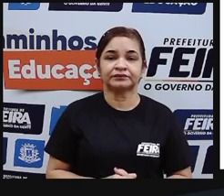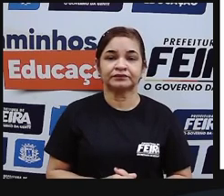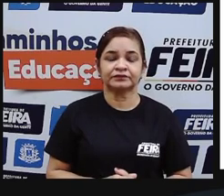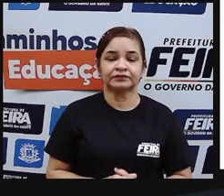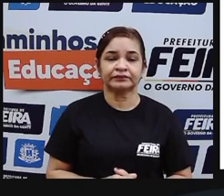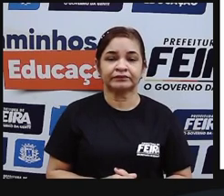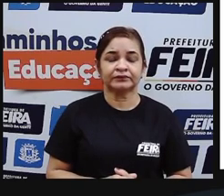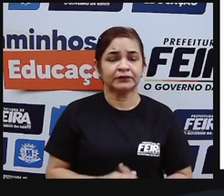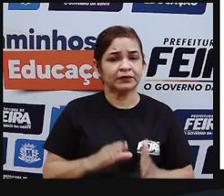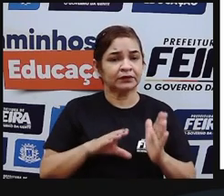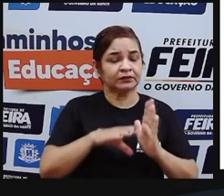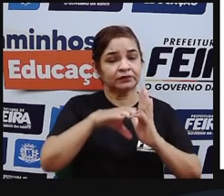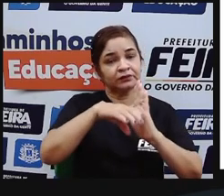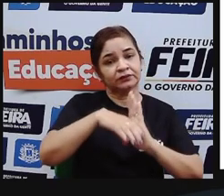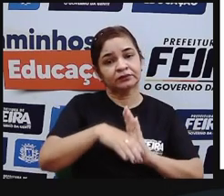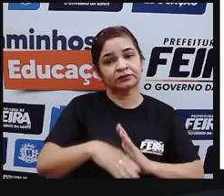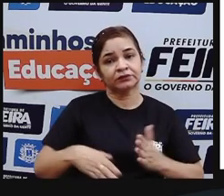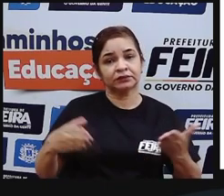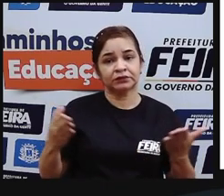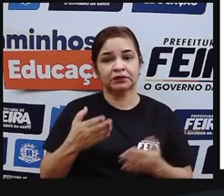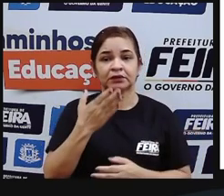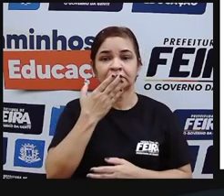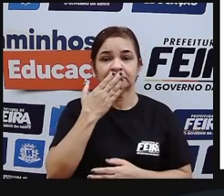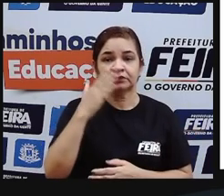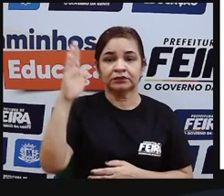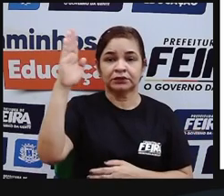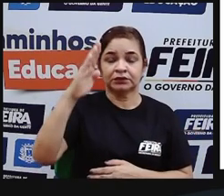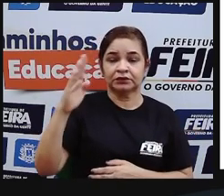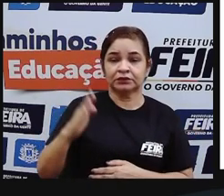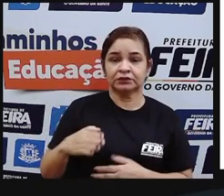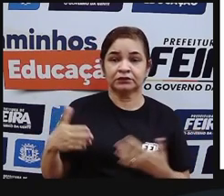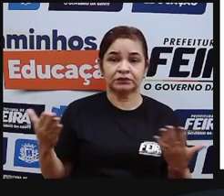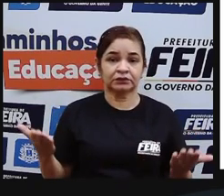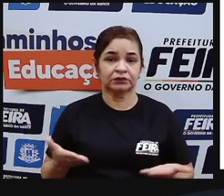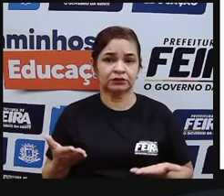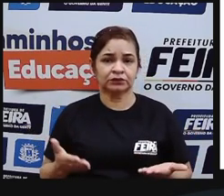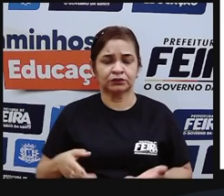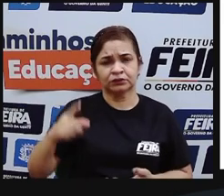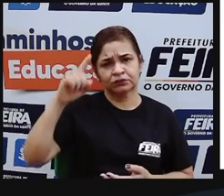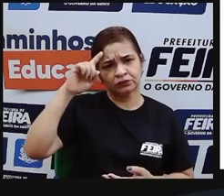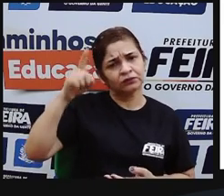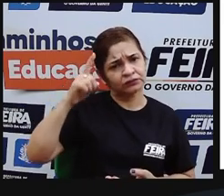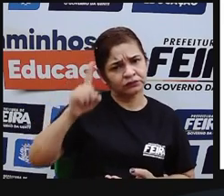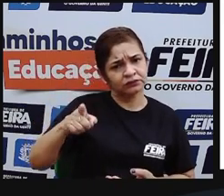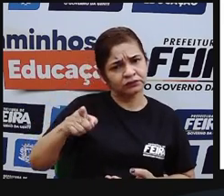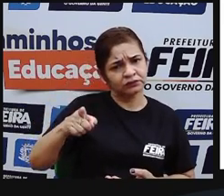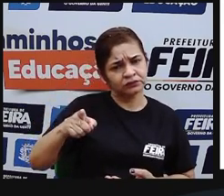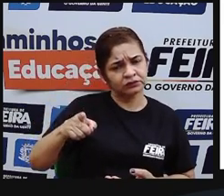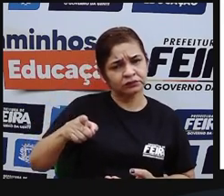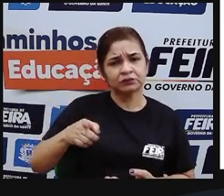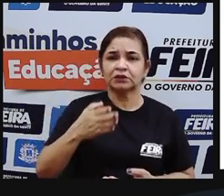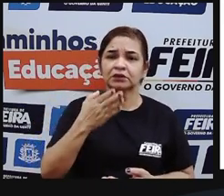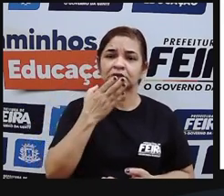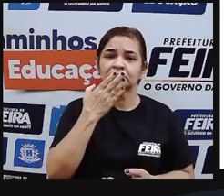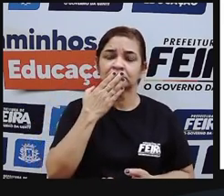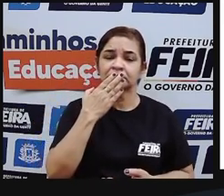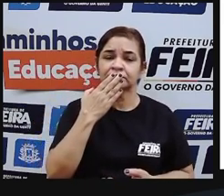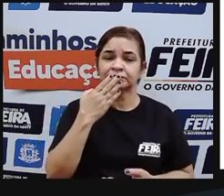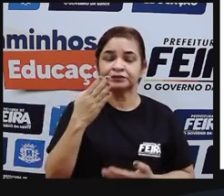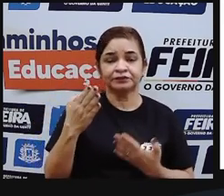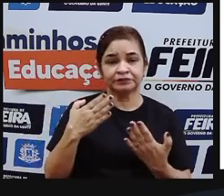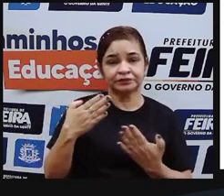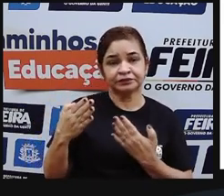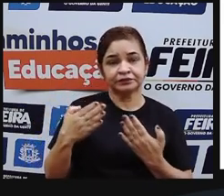Nessa aula a gente vai falar sobre os índios do Brasil na atualidade. Todo dia é dia de índio, daí a gente vai discutir um pouquinho